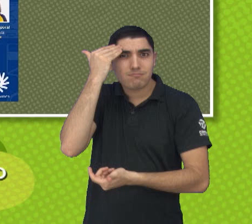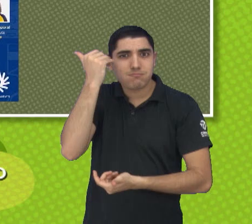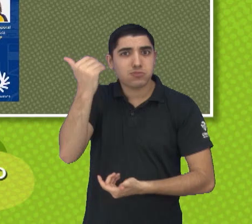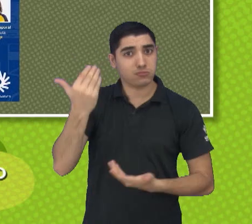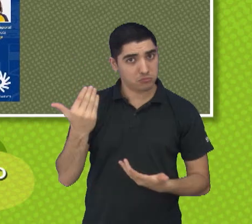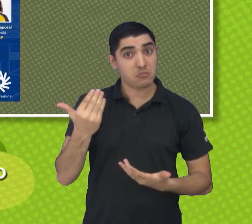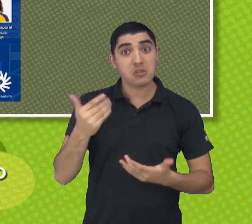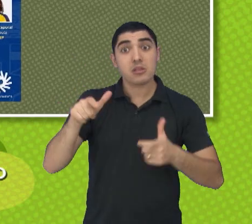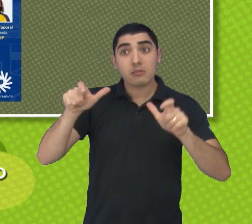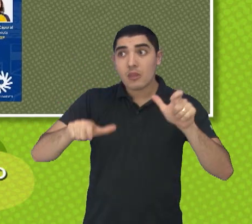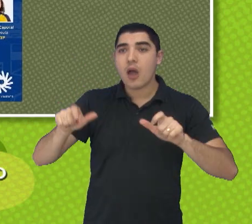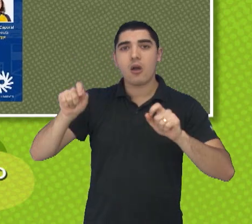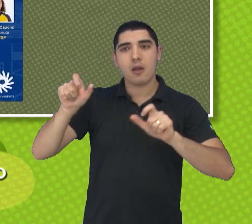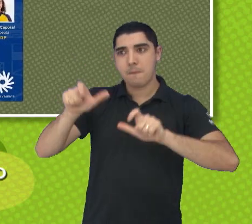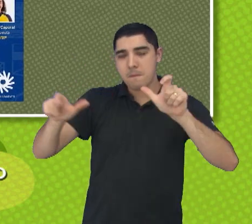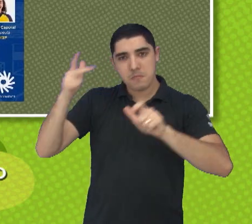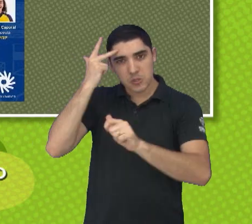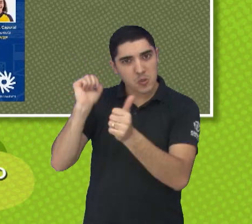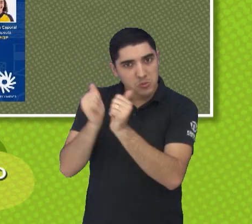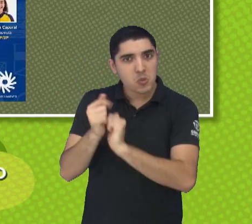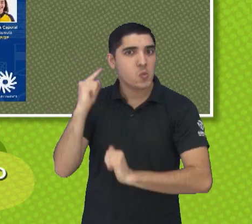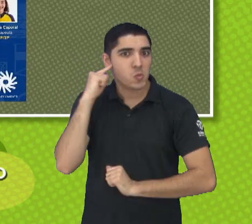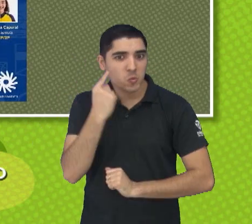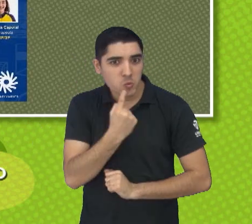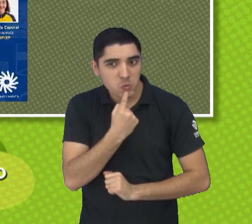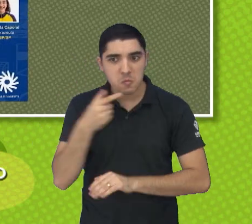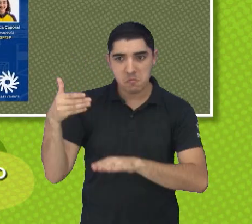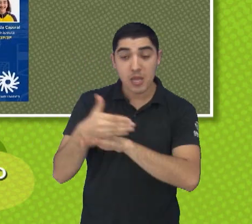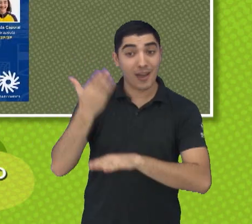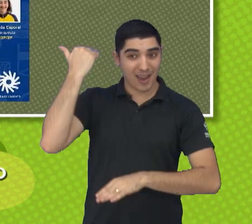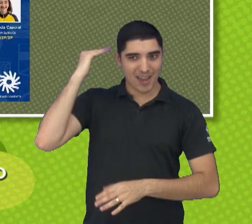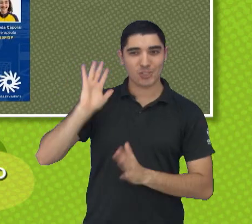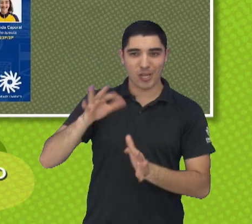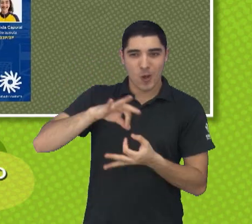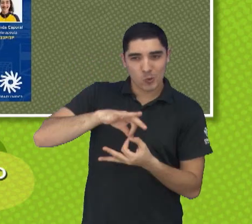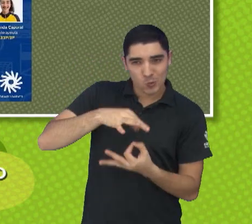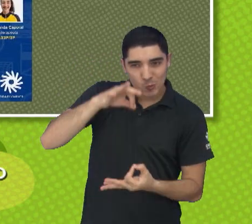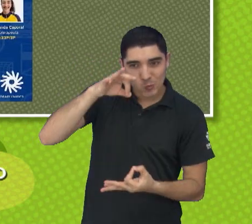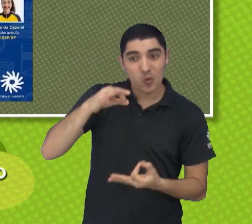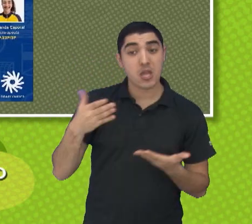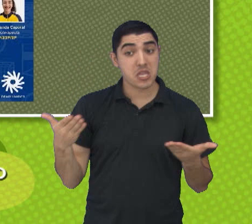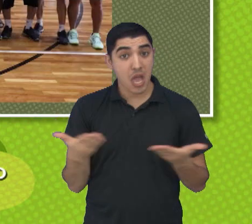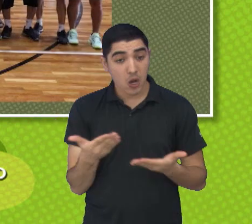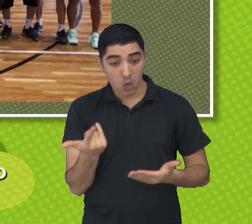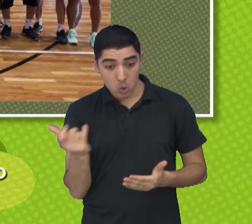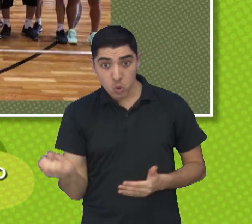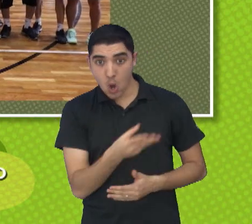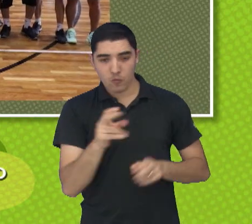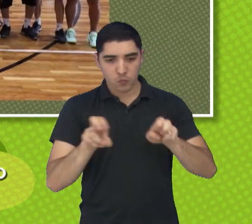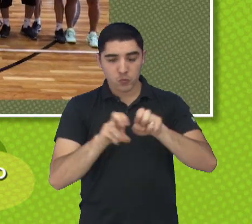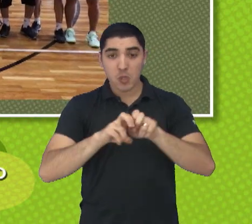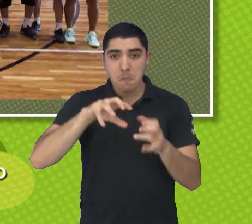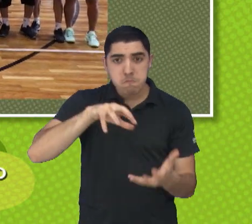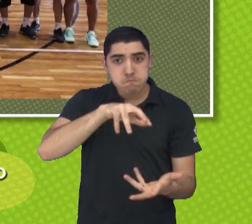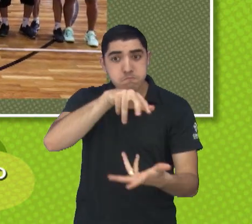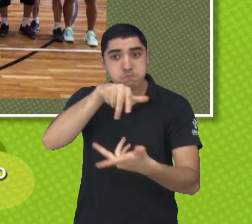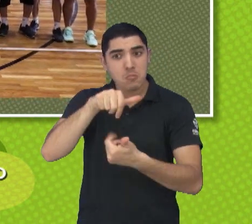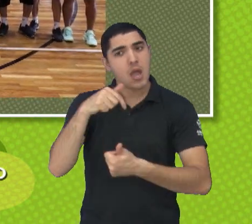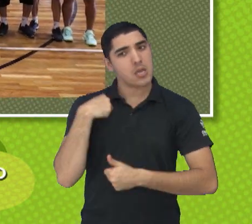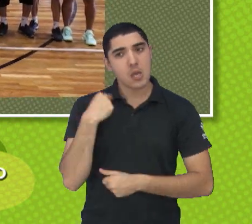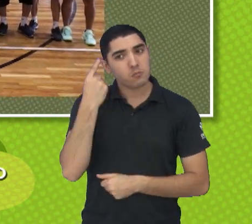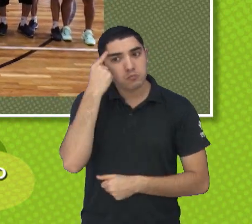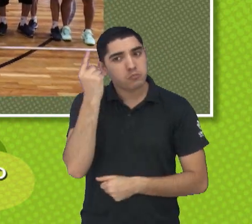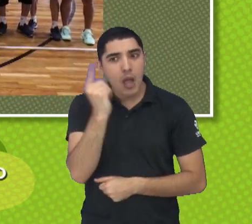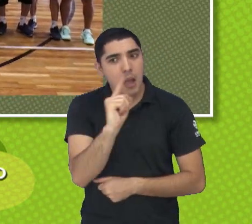acolhe realmente os atletas que são surdos, teve a Surdo Olimpíada e agora esse Campeonato Mundial, essa Copa do Mundo de futsal. Eu não sabia que